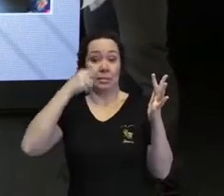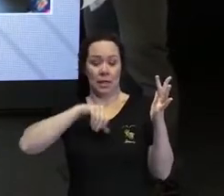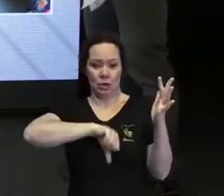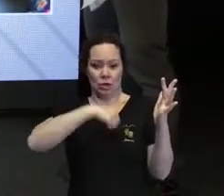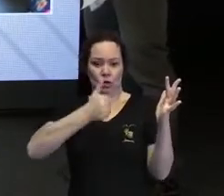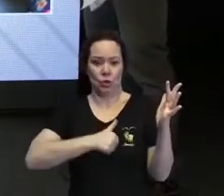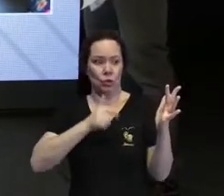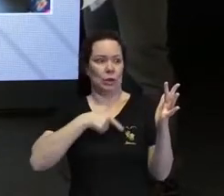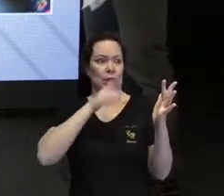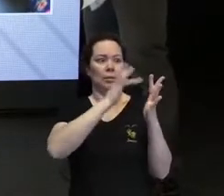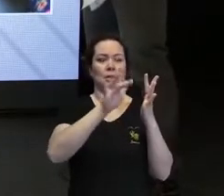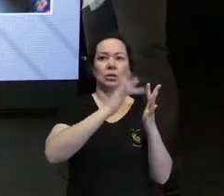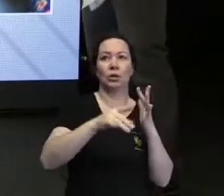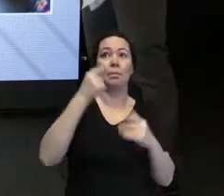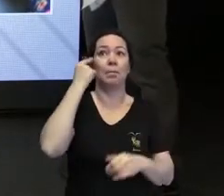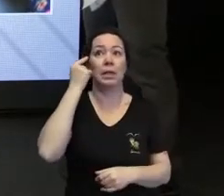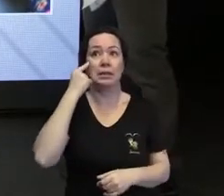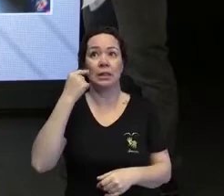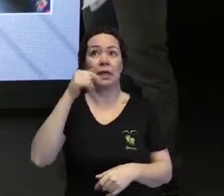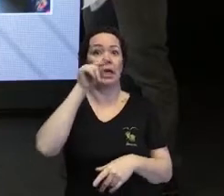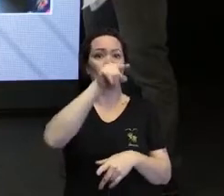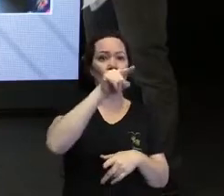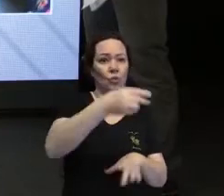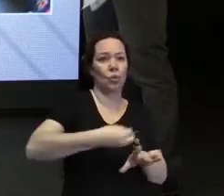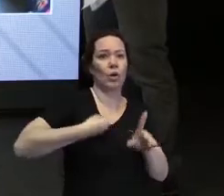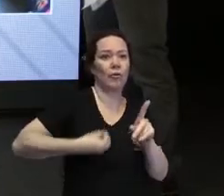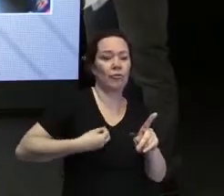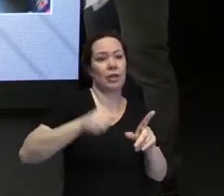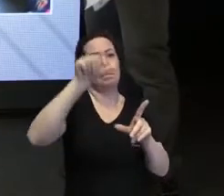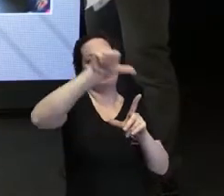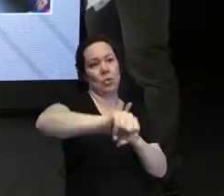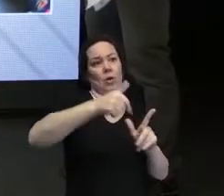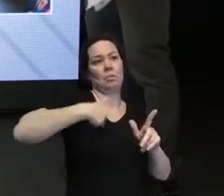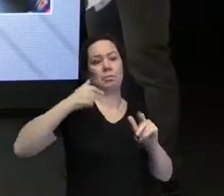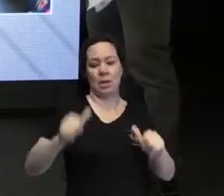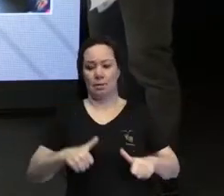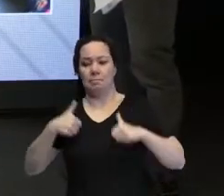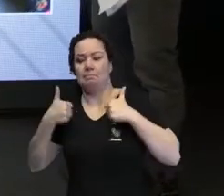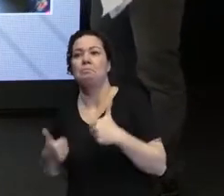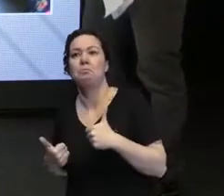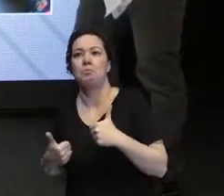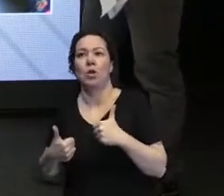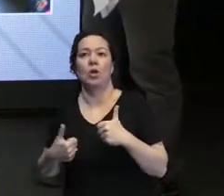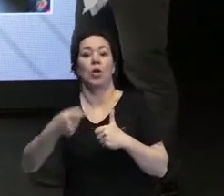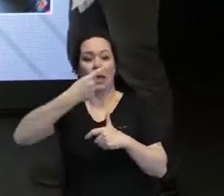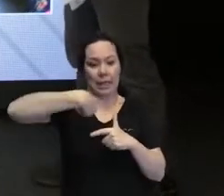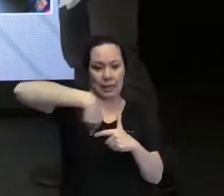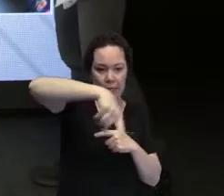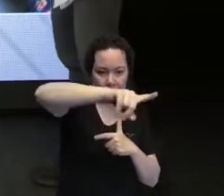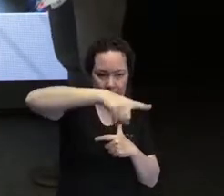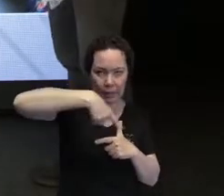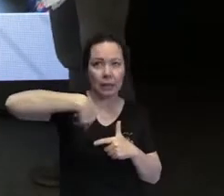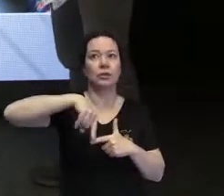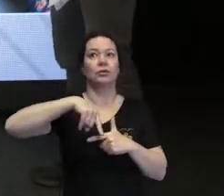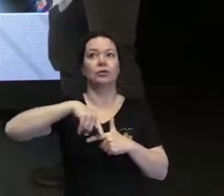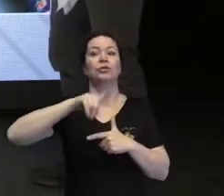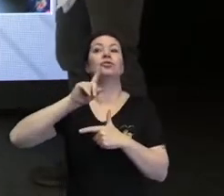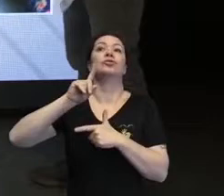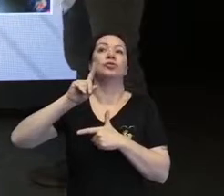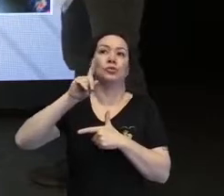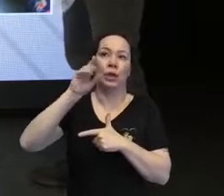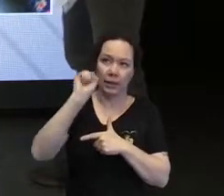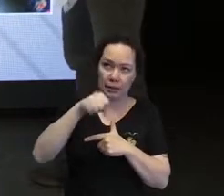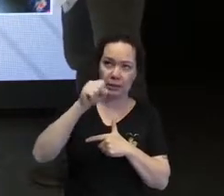que a minha vida é mais miserável que a tua, ou menos boa que a tua, só porque eu estou numa cadeira de rodas, então aí, e na minha maótica,